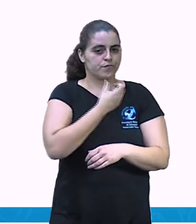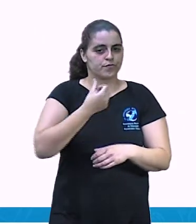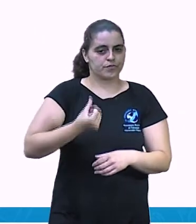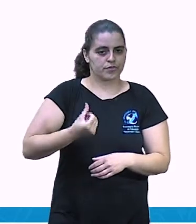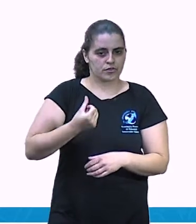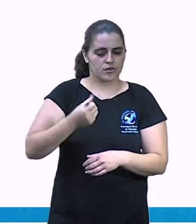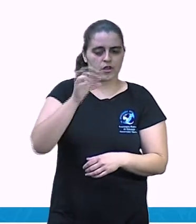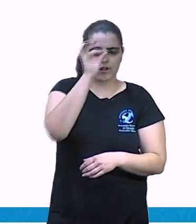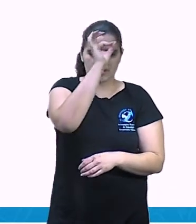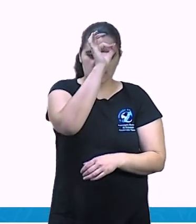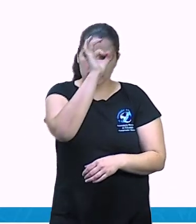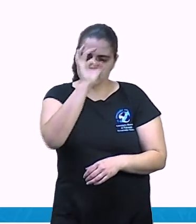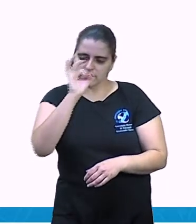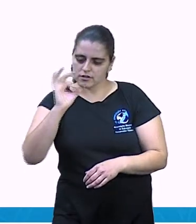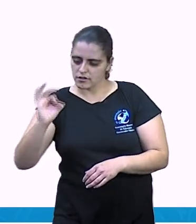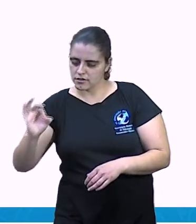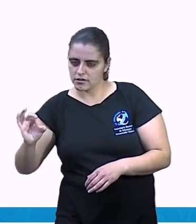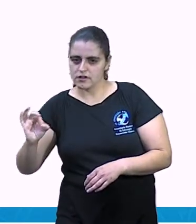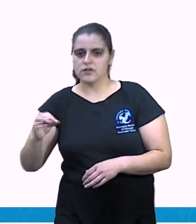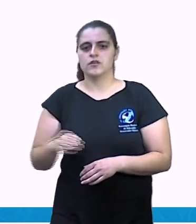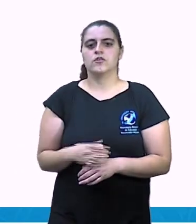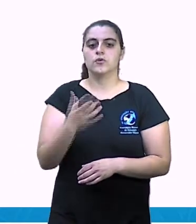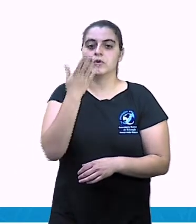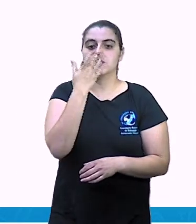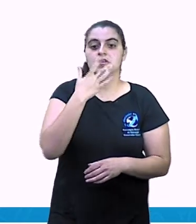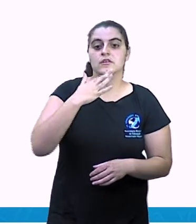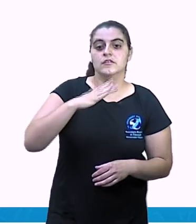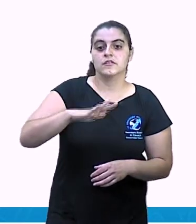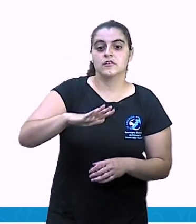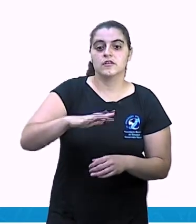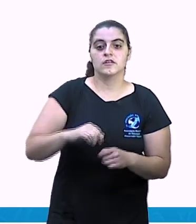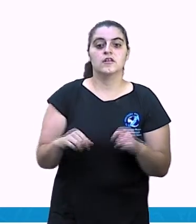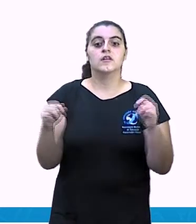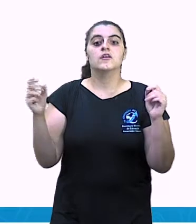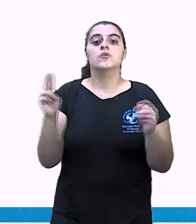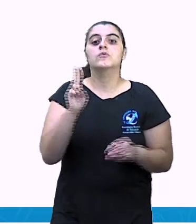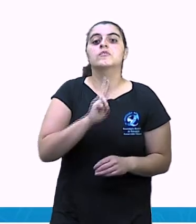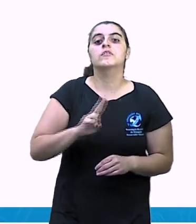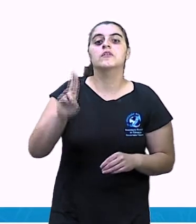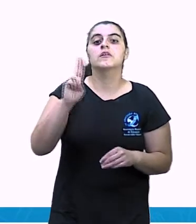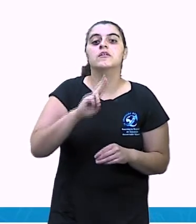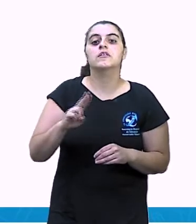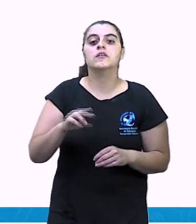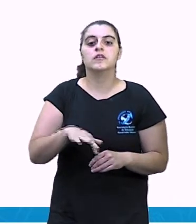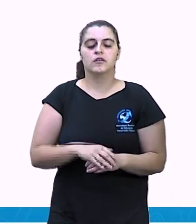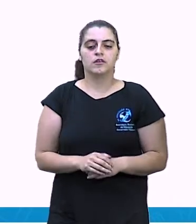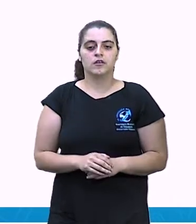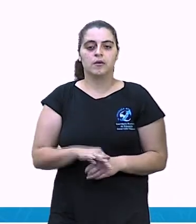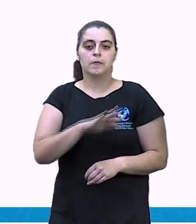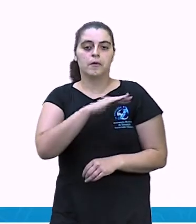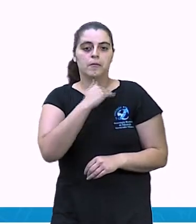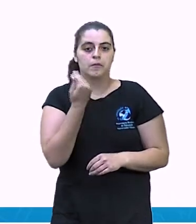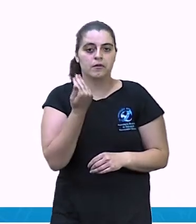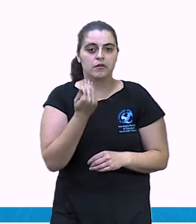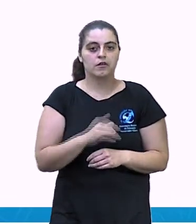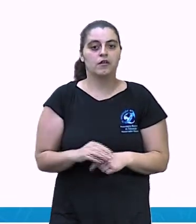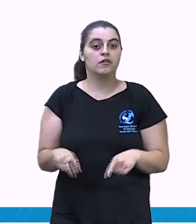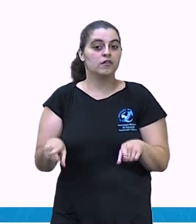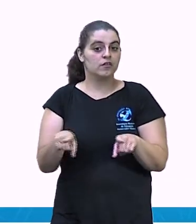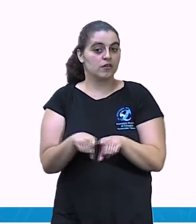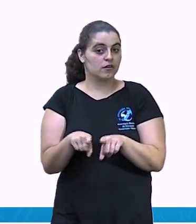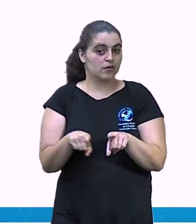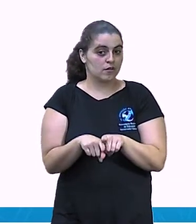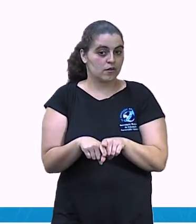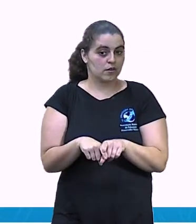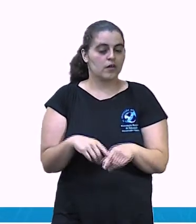Ligue o que os meninos usariam contra o sapo a cada um dos argumentos do animal para se salvar. Quando os